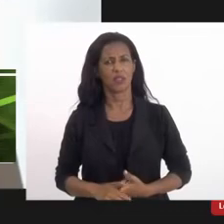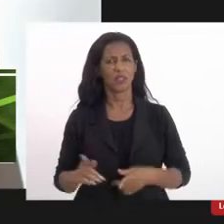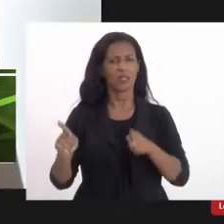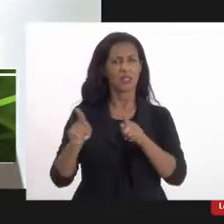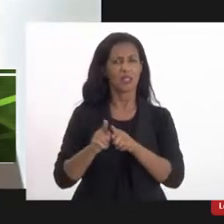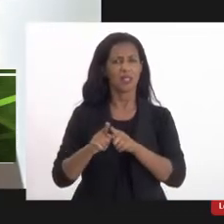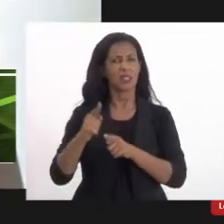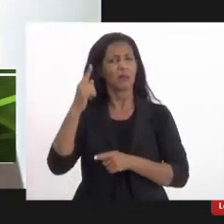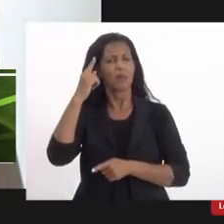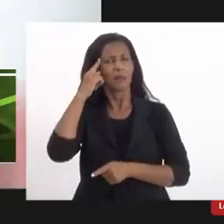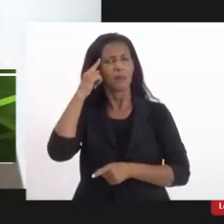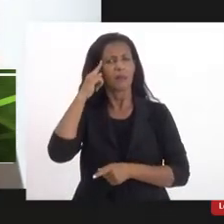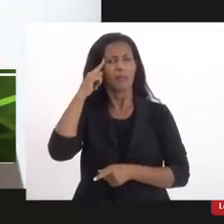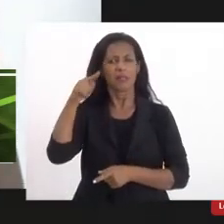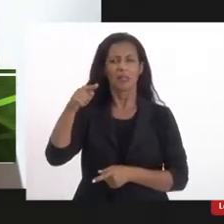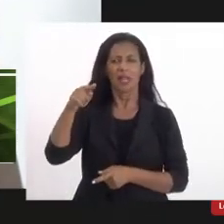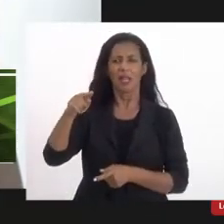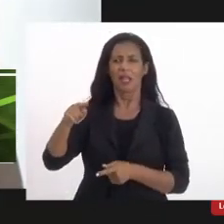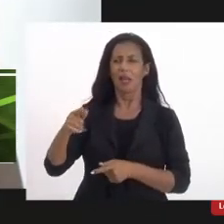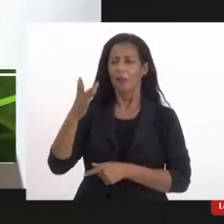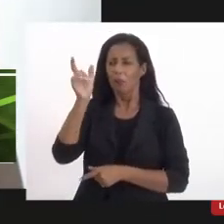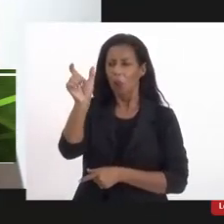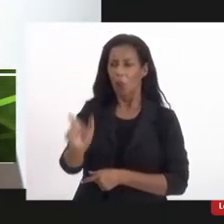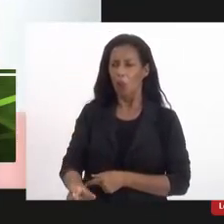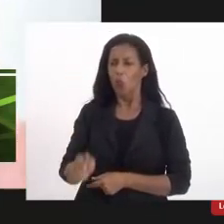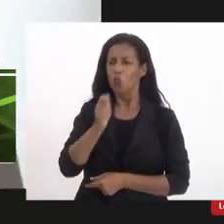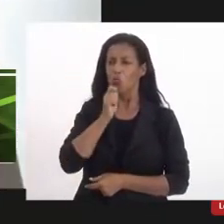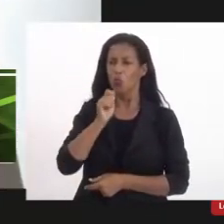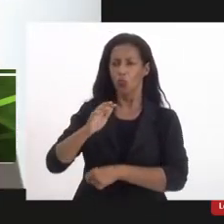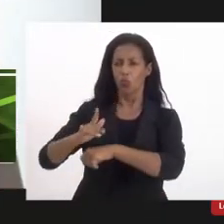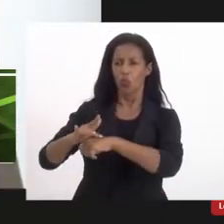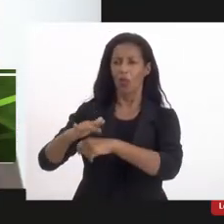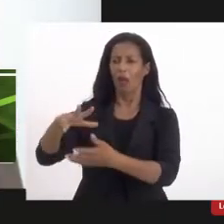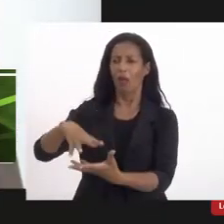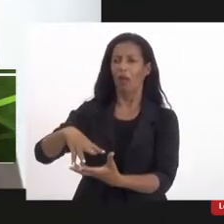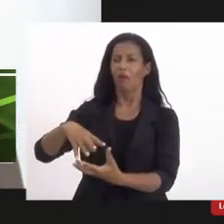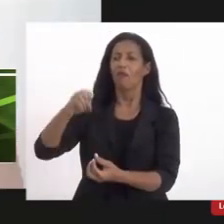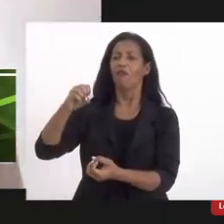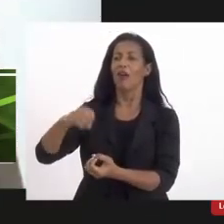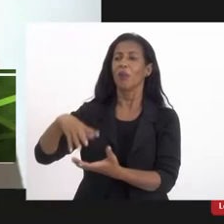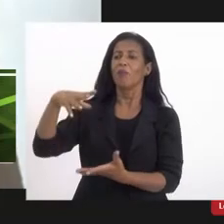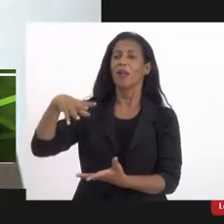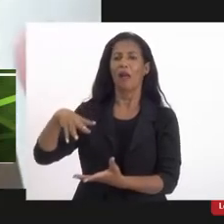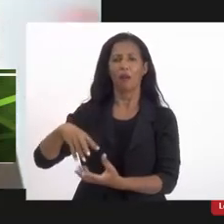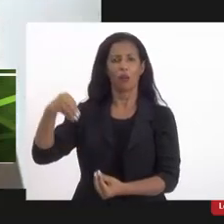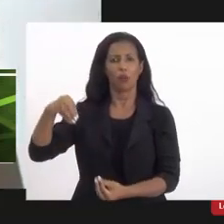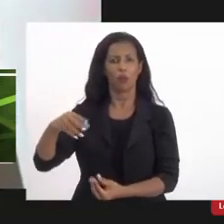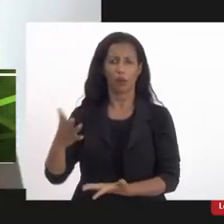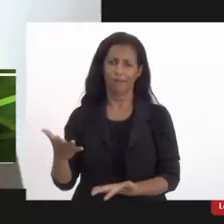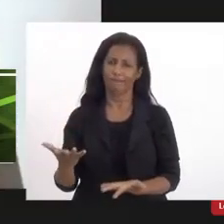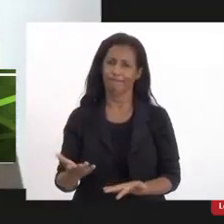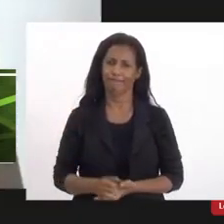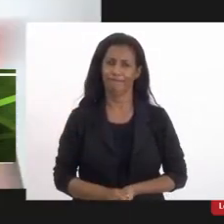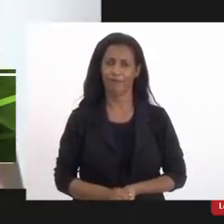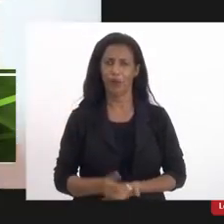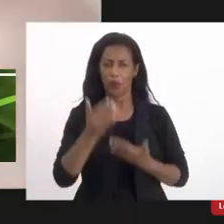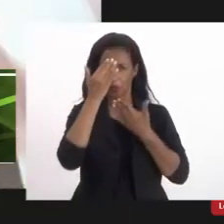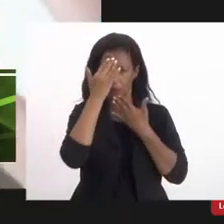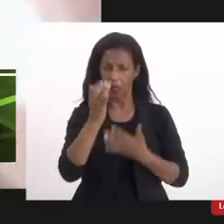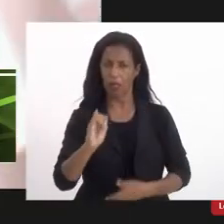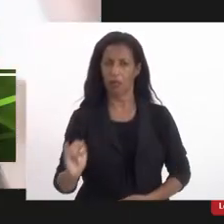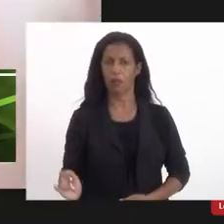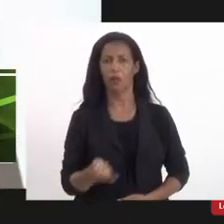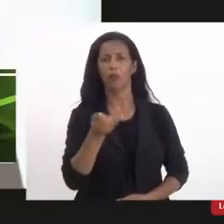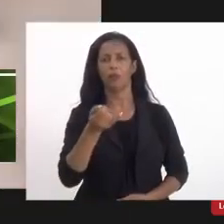de curar uma pessoa que não tem nenhuma doença, ela só tem uma condição neurológica, então, obrigada pela possibilidade de falar, de dizer que a gente,